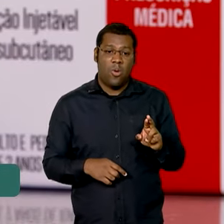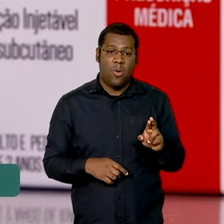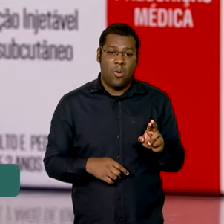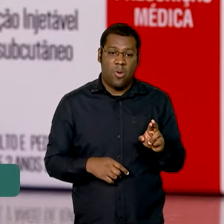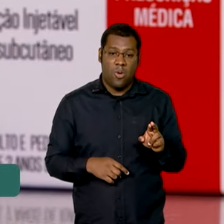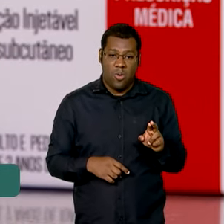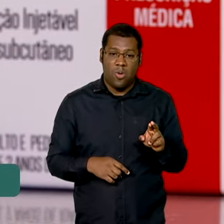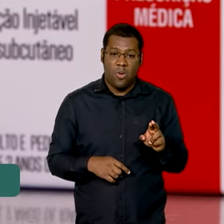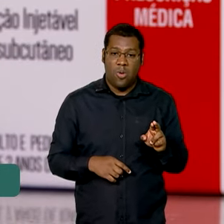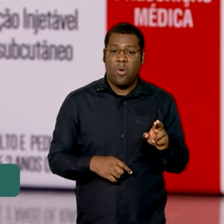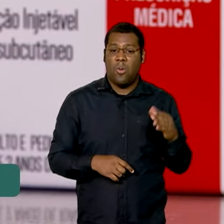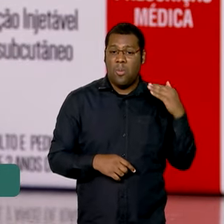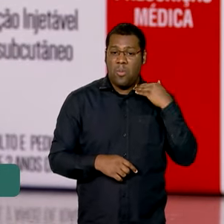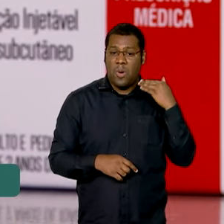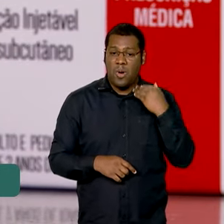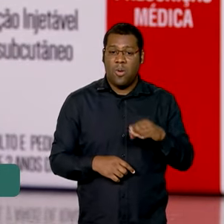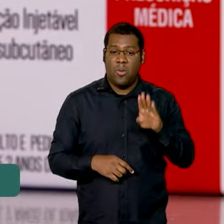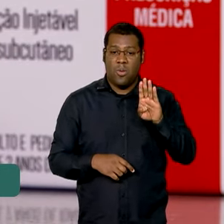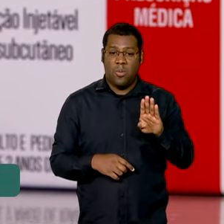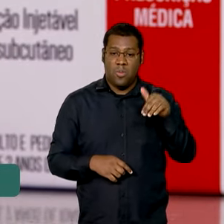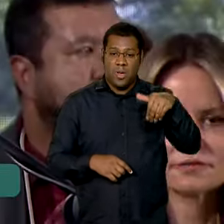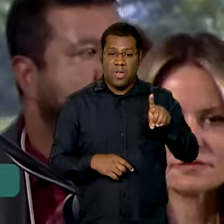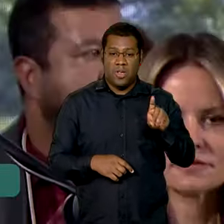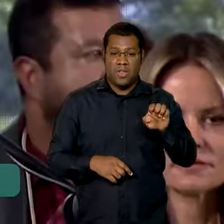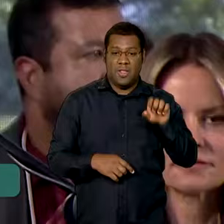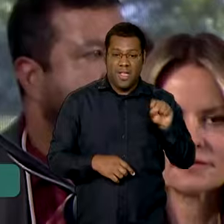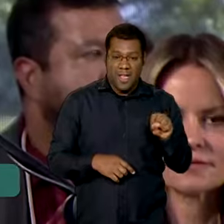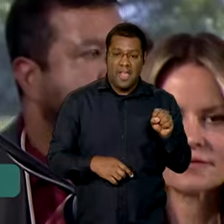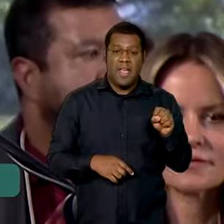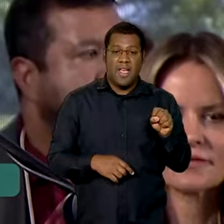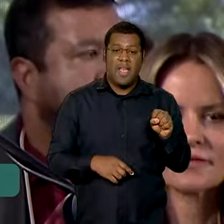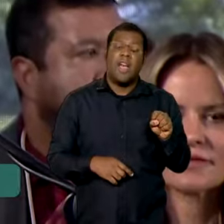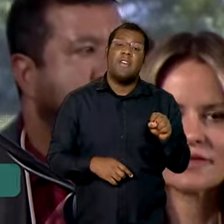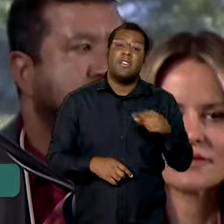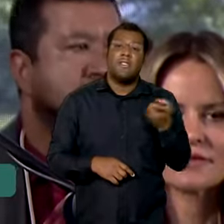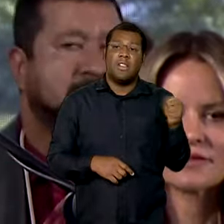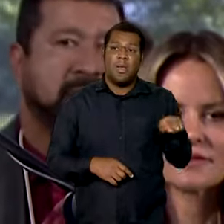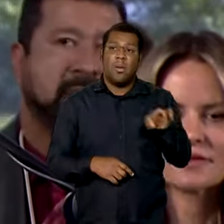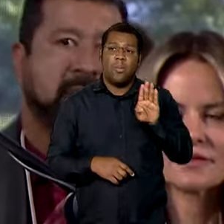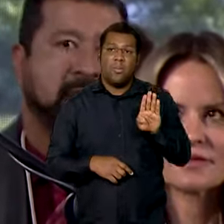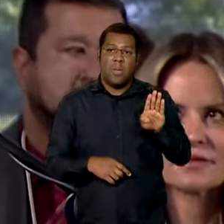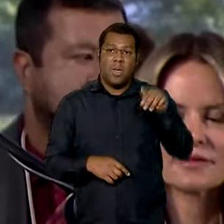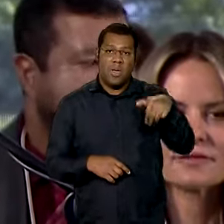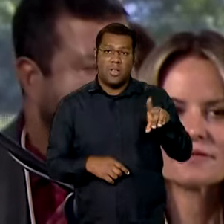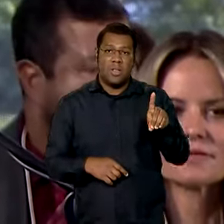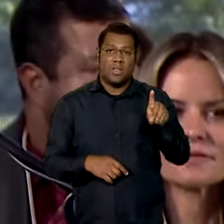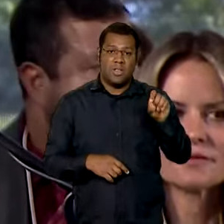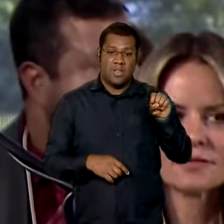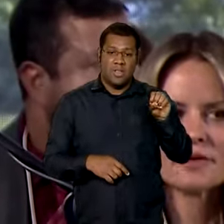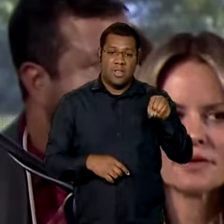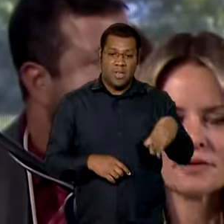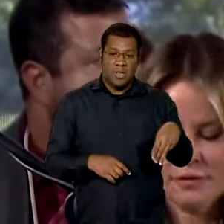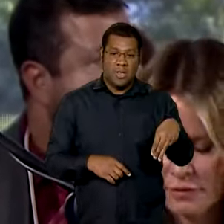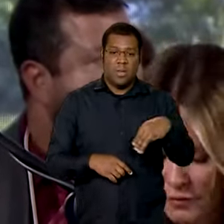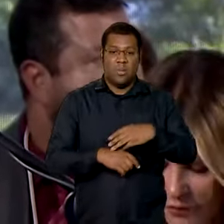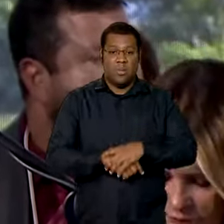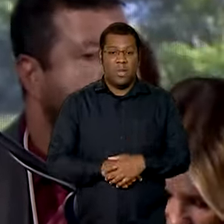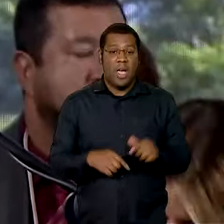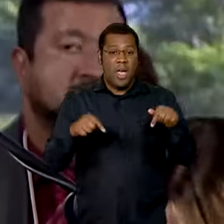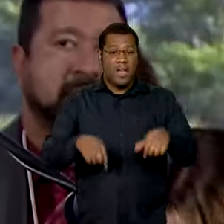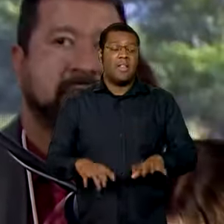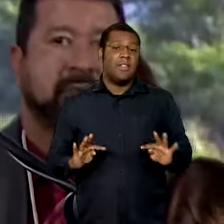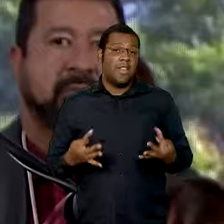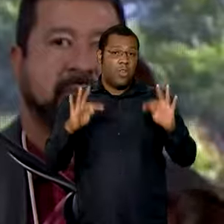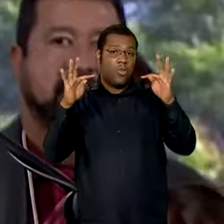BNDES e BDMG. Estamos aqui vendo a ciência e tecnologia de ponta sendo